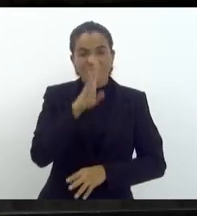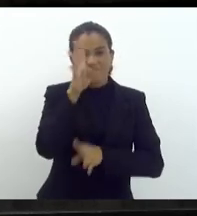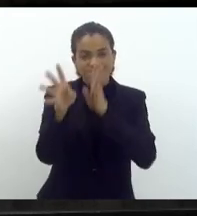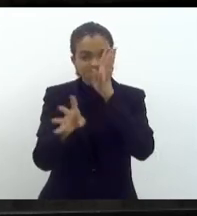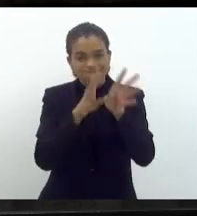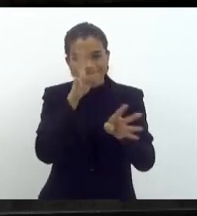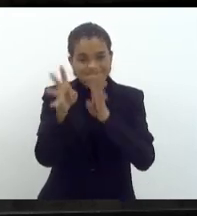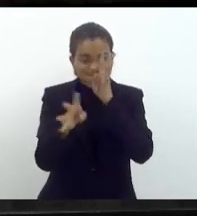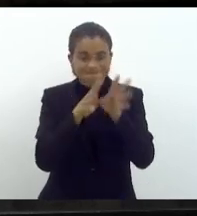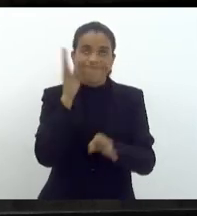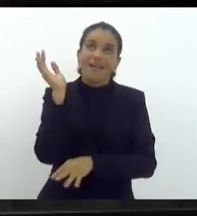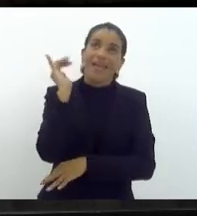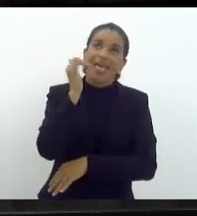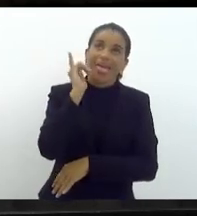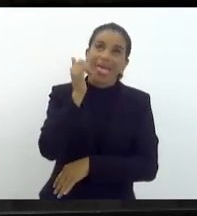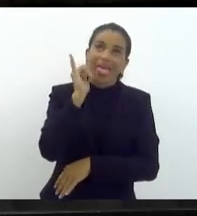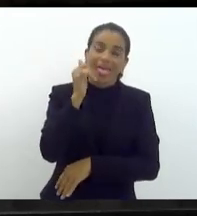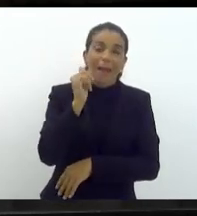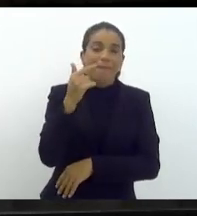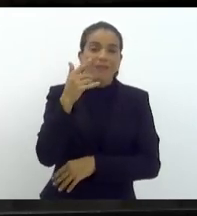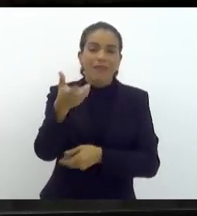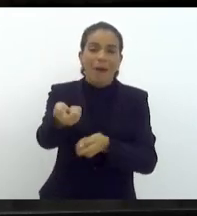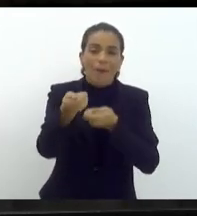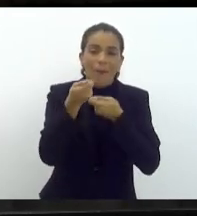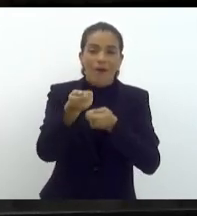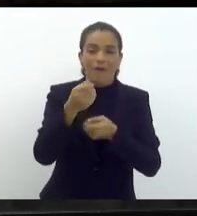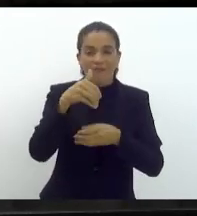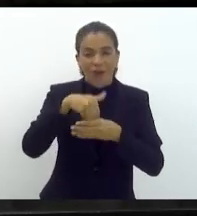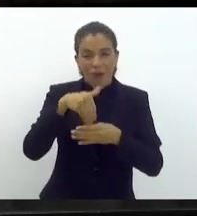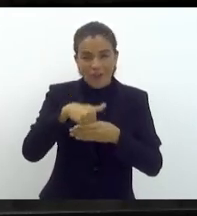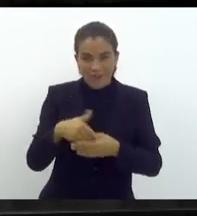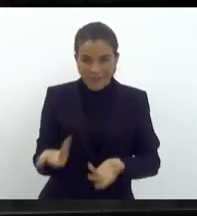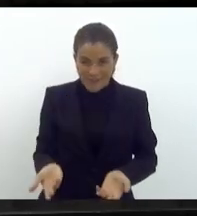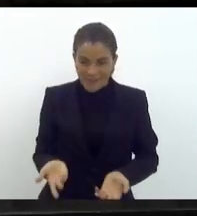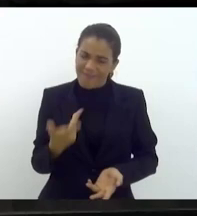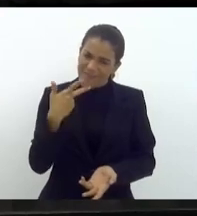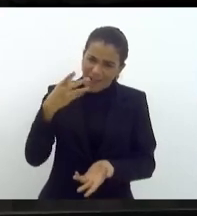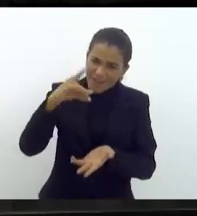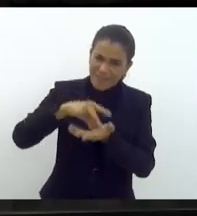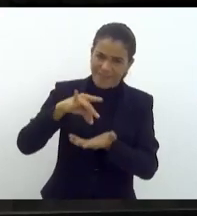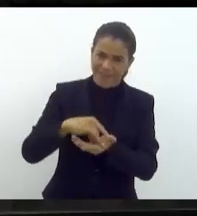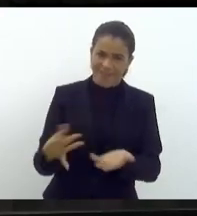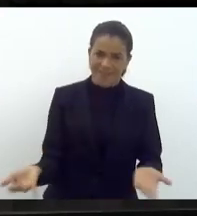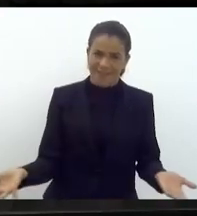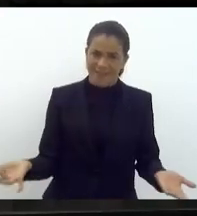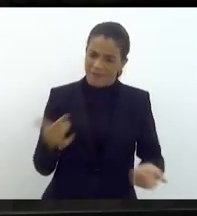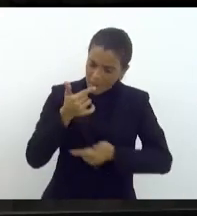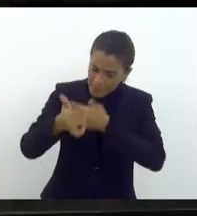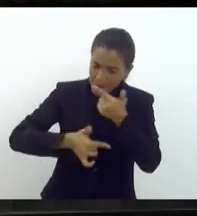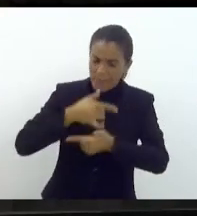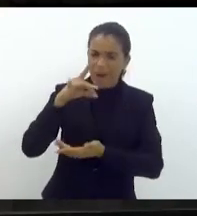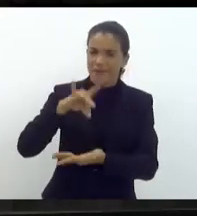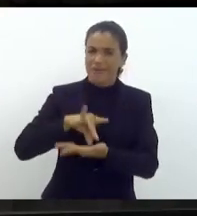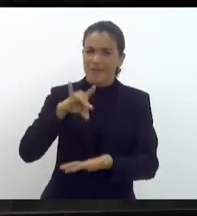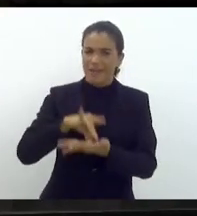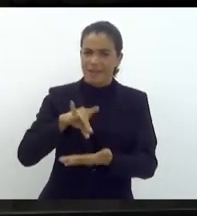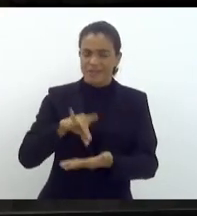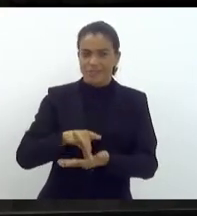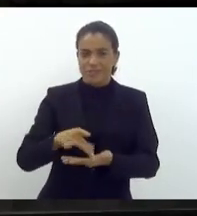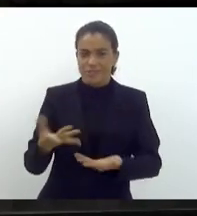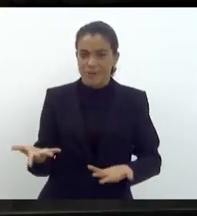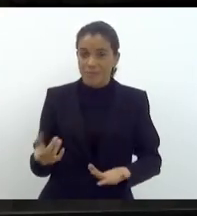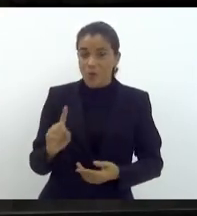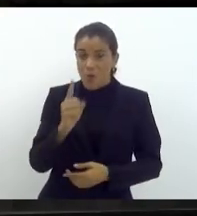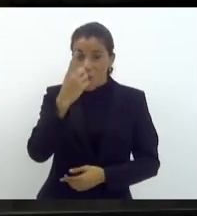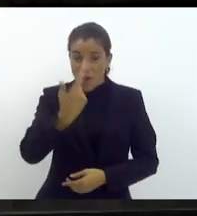Vou contar a história para tentar pegar aquele voto que eu não tenho. Vamos trabalhar com a verdade. Vamos trabalhar com a verdade. Se